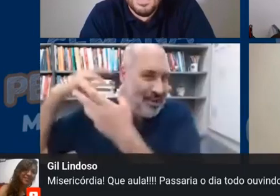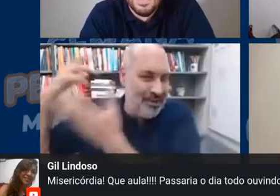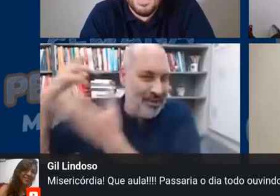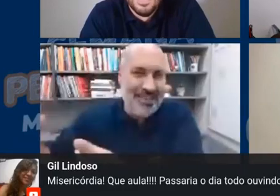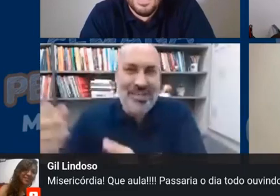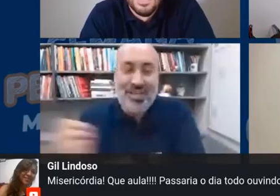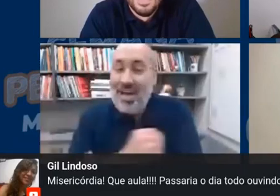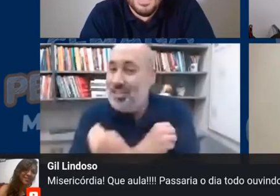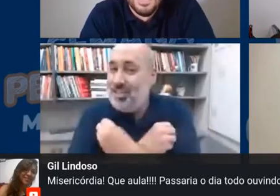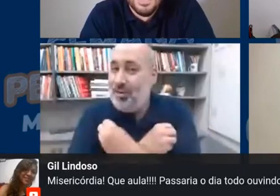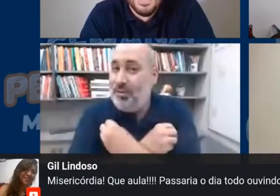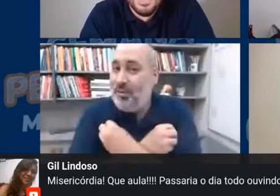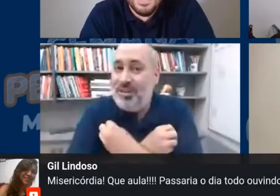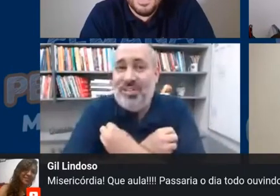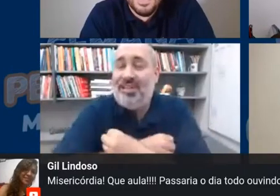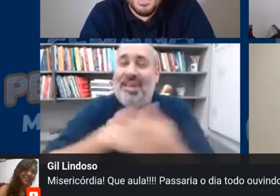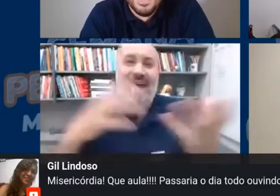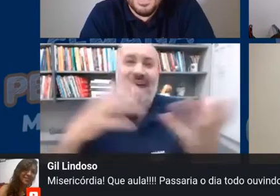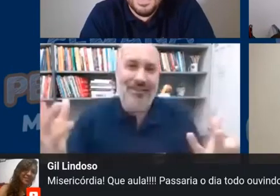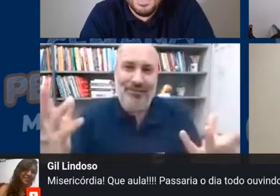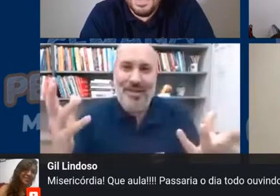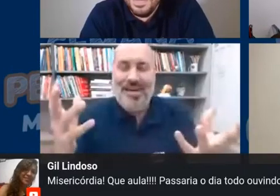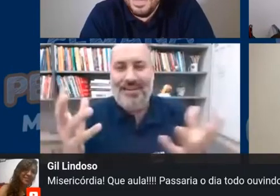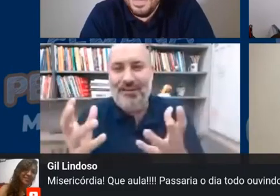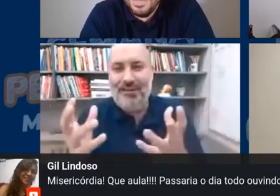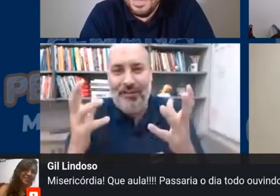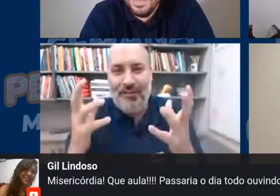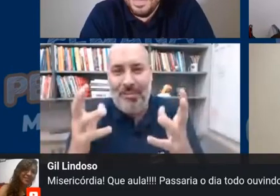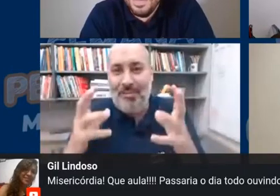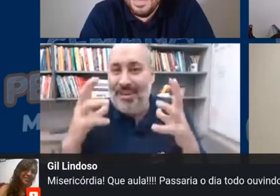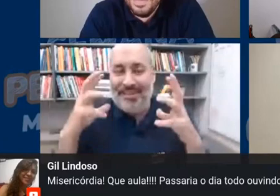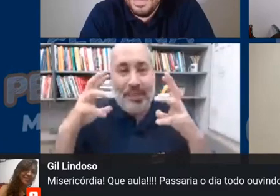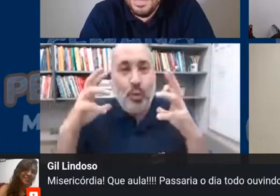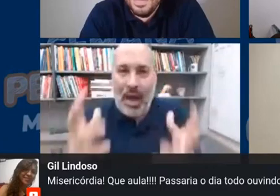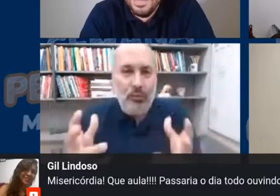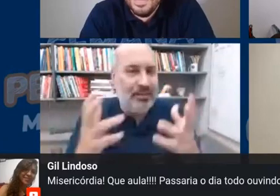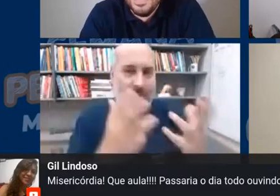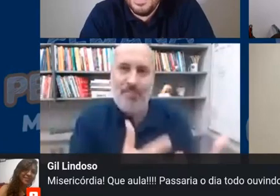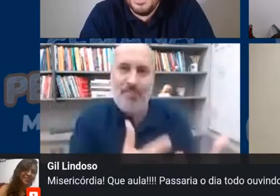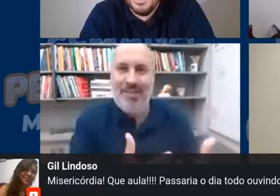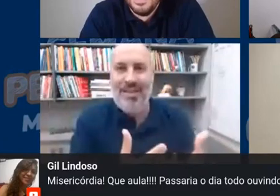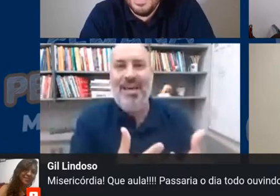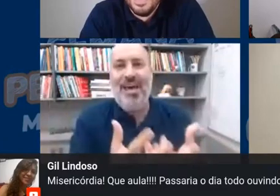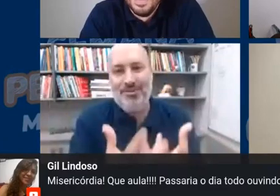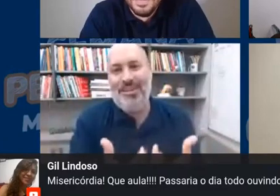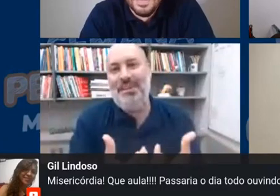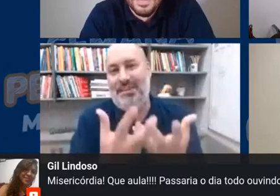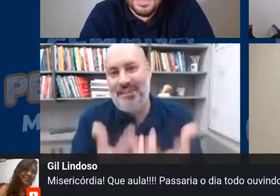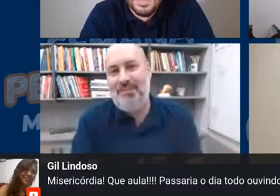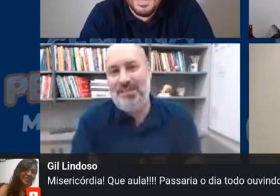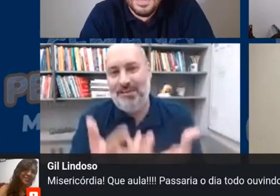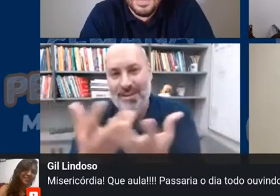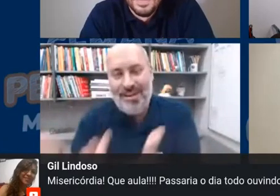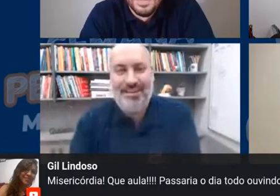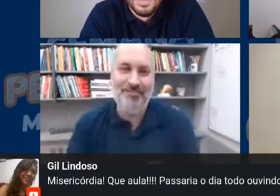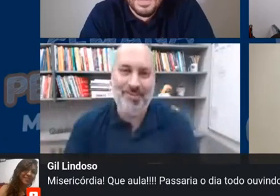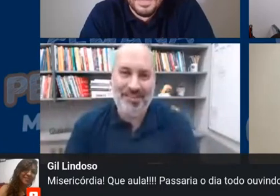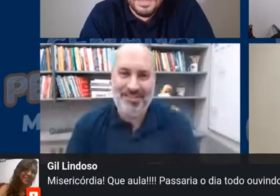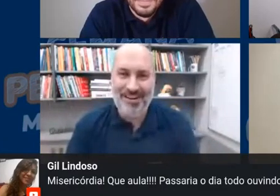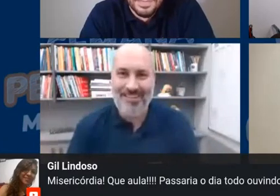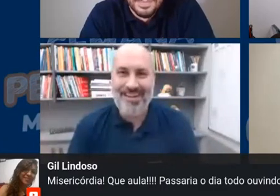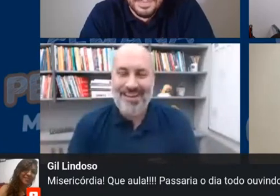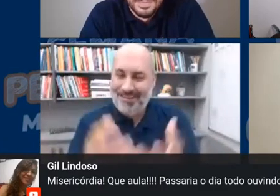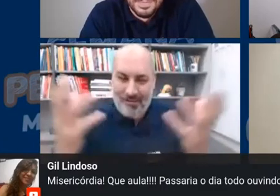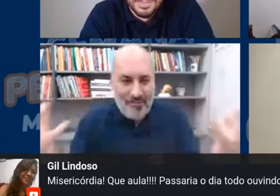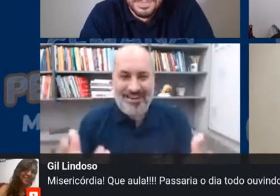chega na universidade a gente como professor a gente esquece isso sendo que a forma mais natural do cérebro aprender é justamente se respeitando esses momentos